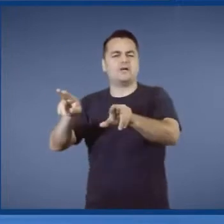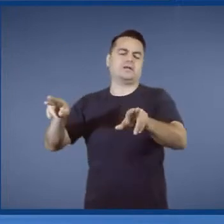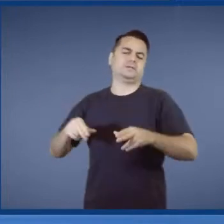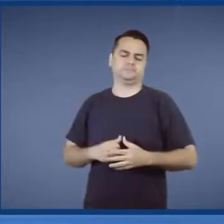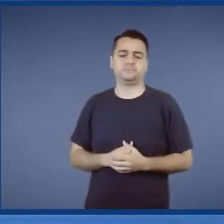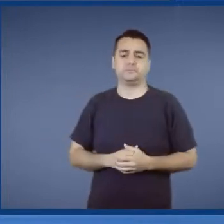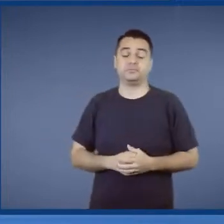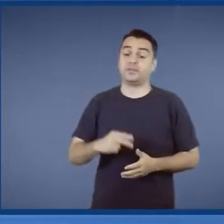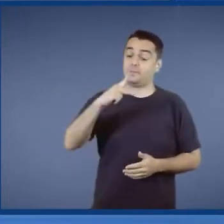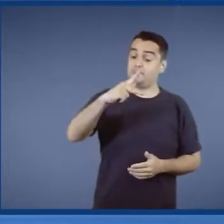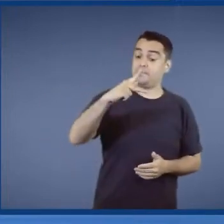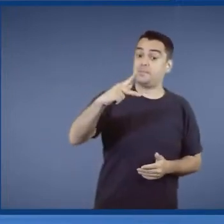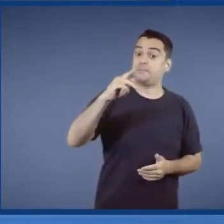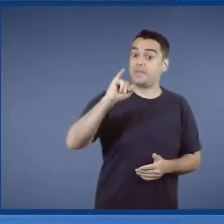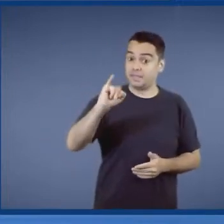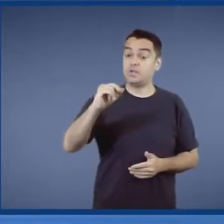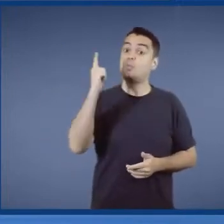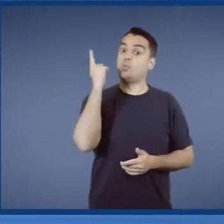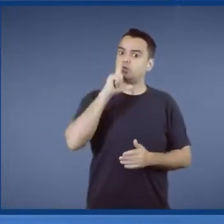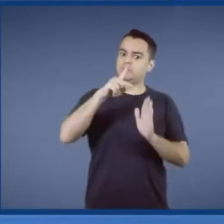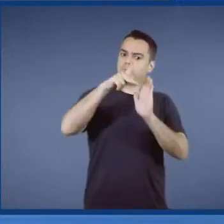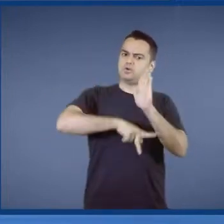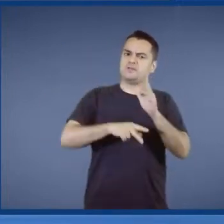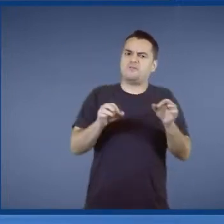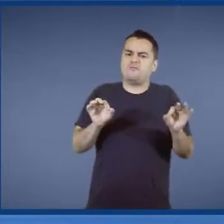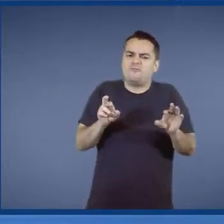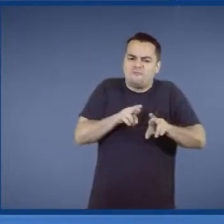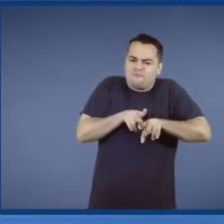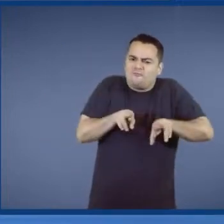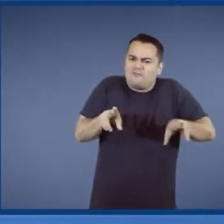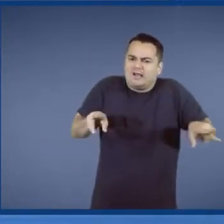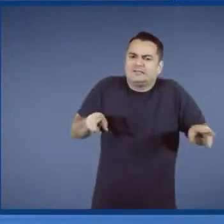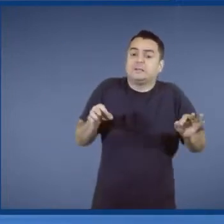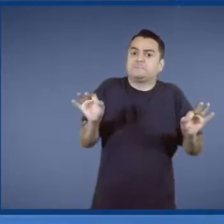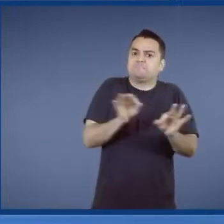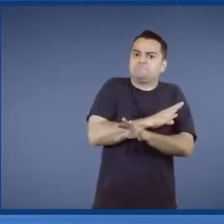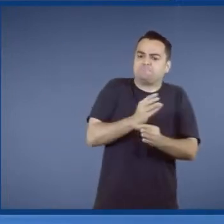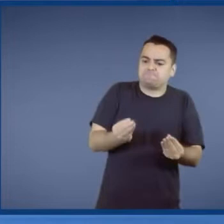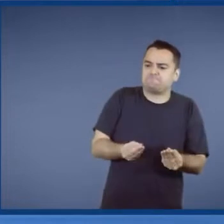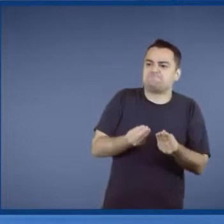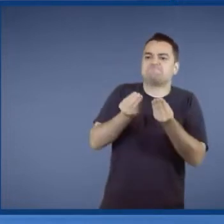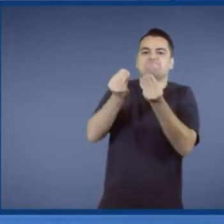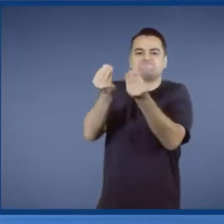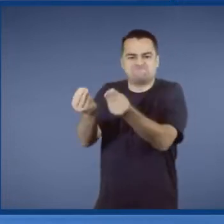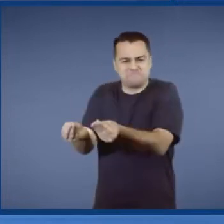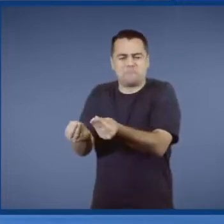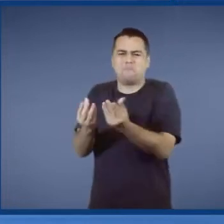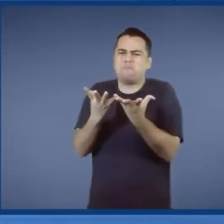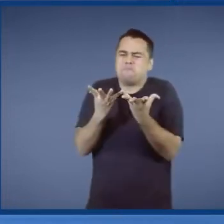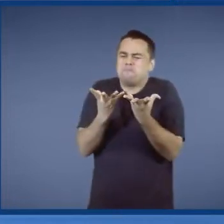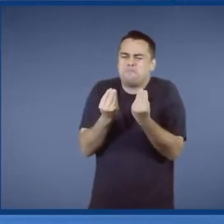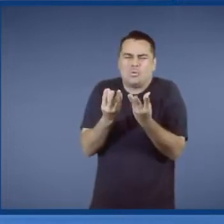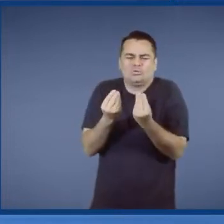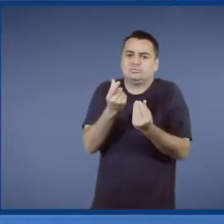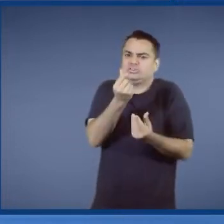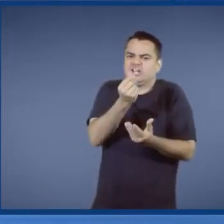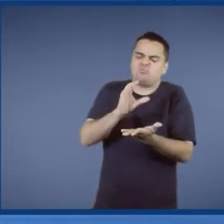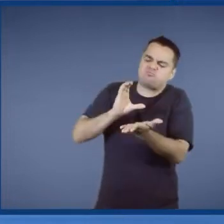O PPI que tem entregado tantos projetos. O PPI dos 835 bilhões de contratos. E vem muito mais coisa por aí.